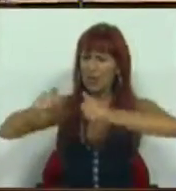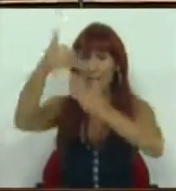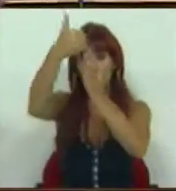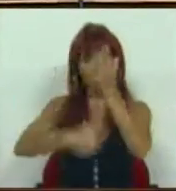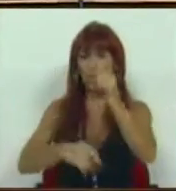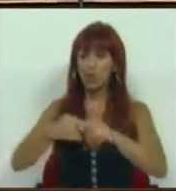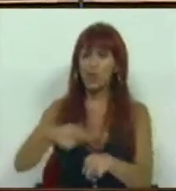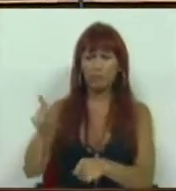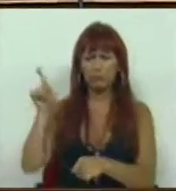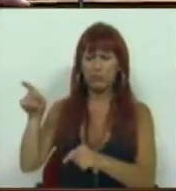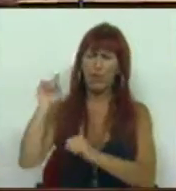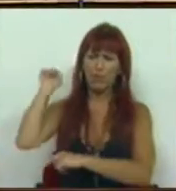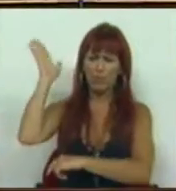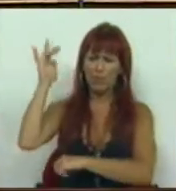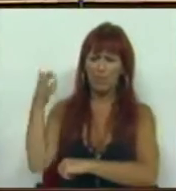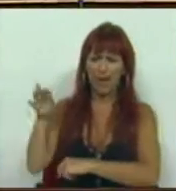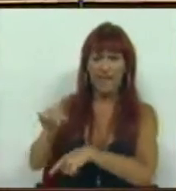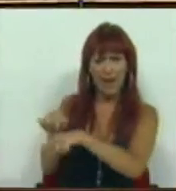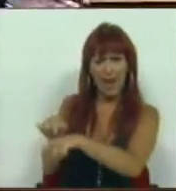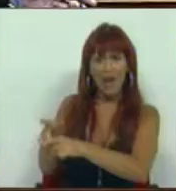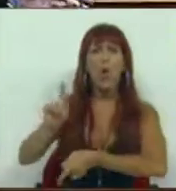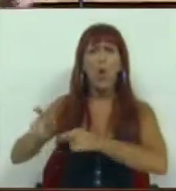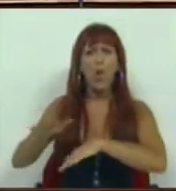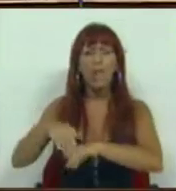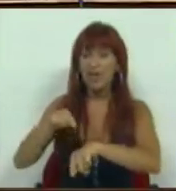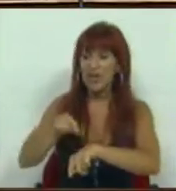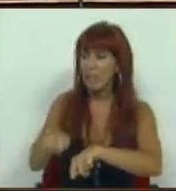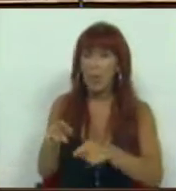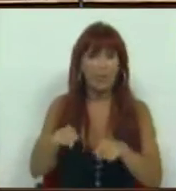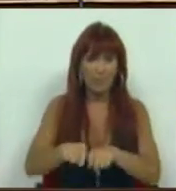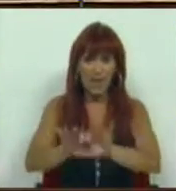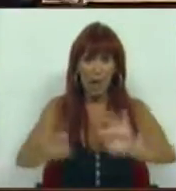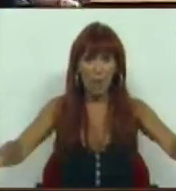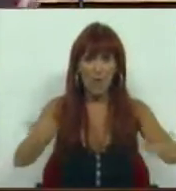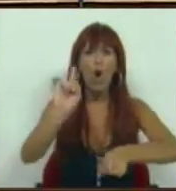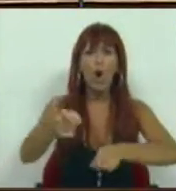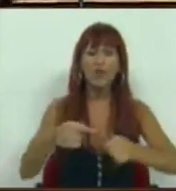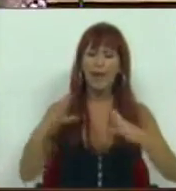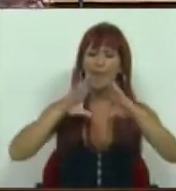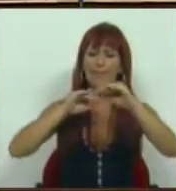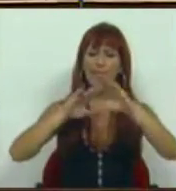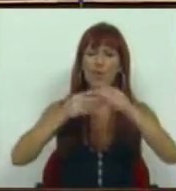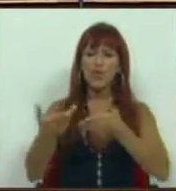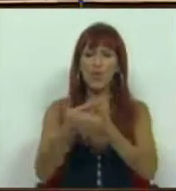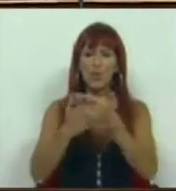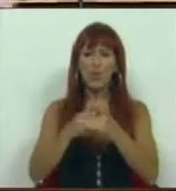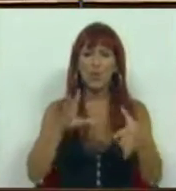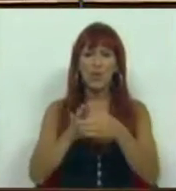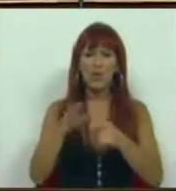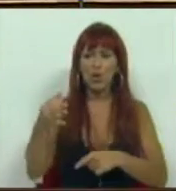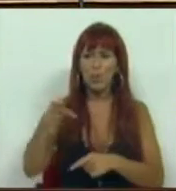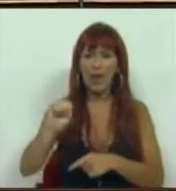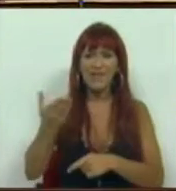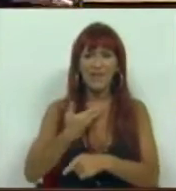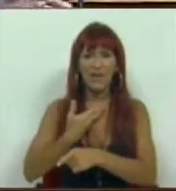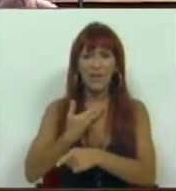moção que predominou no Congresso do Partido Socialista e que faz neste momento a sua linha oficial, diálogo e negociação com o Partido